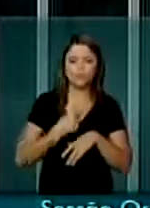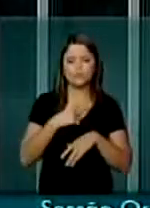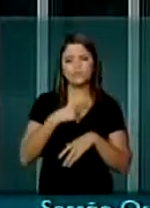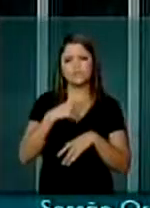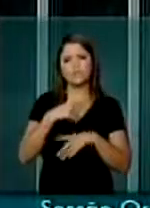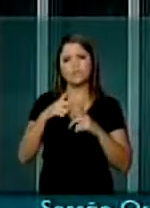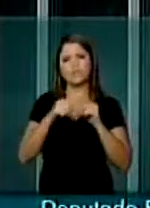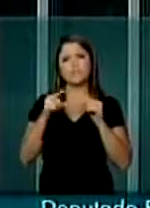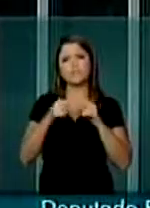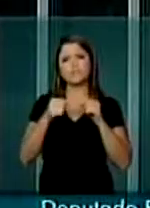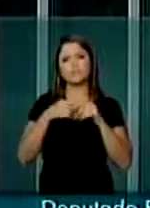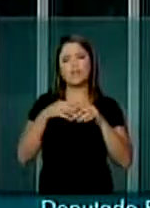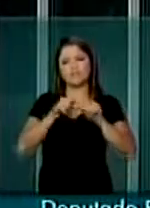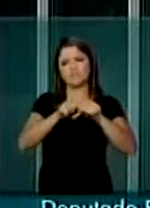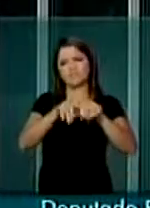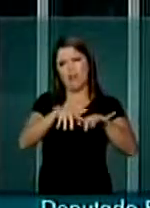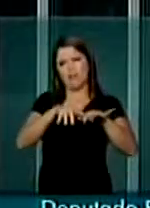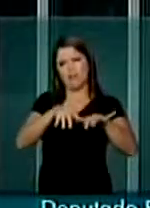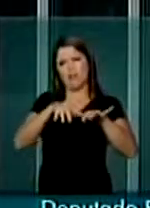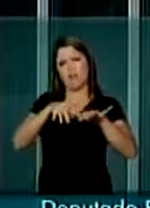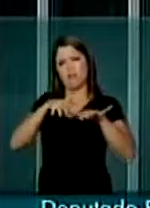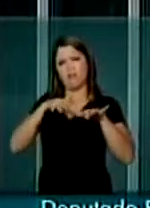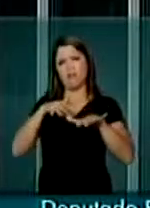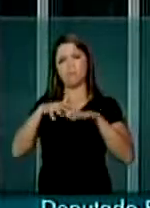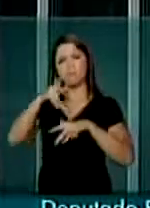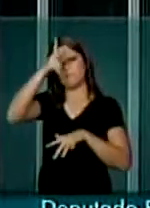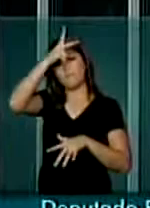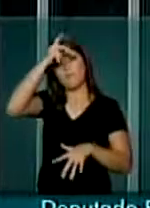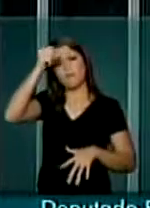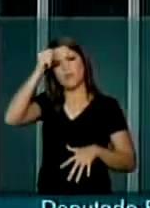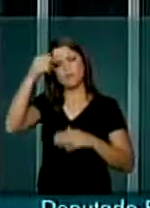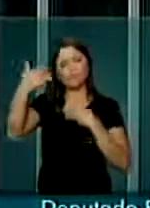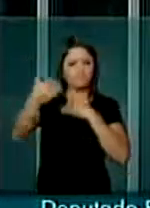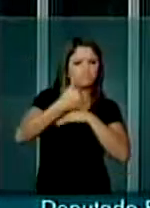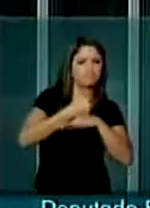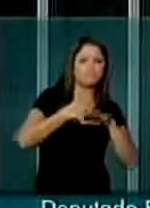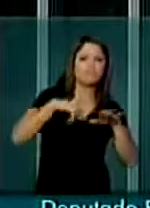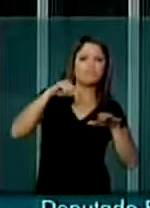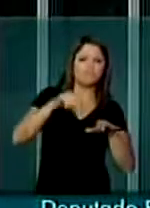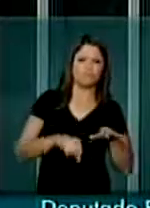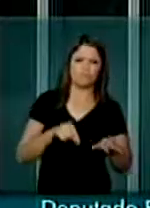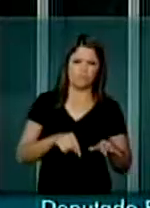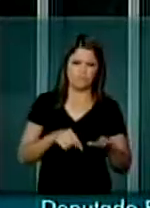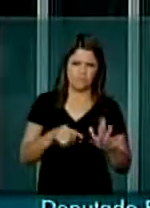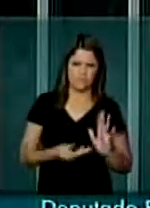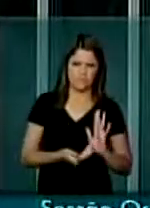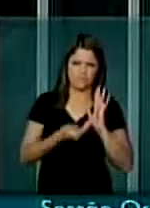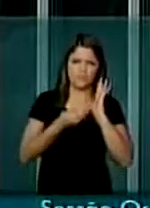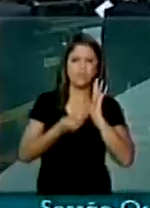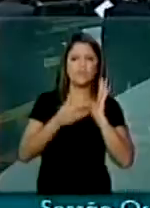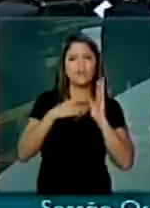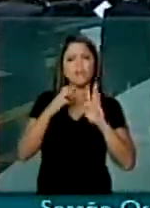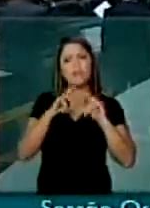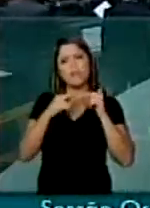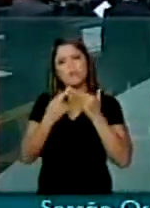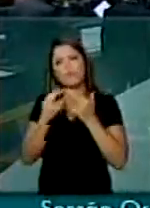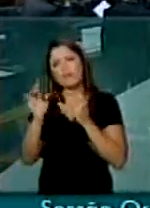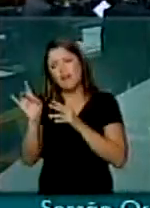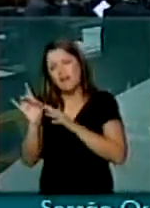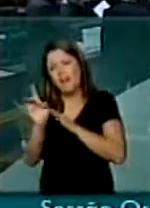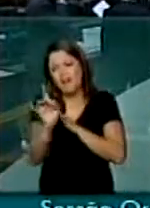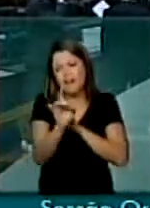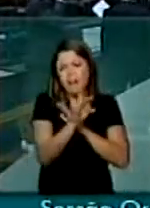Brasília a marcha dos prefeitos. Os prefeitos vieram até essa casa e nas reuniões com cada